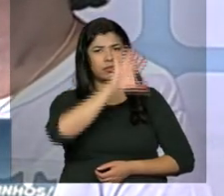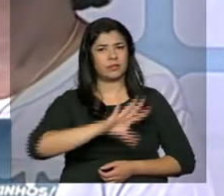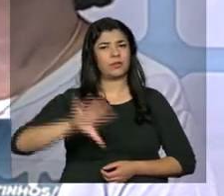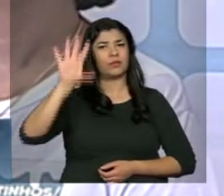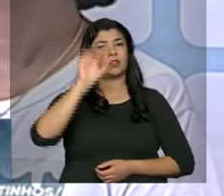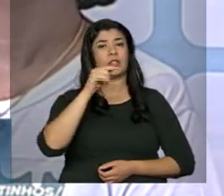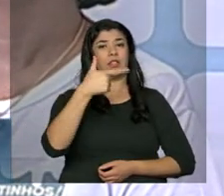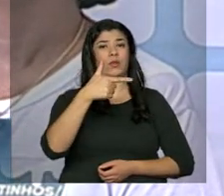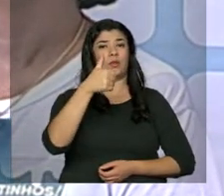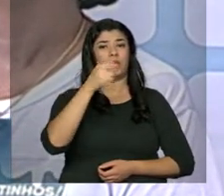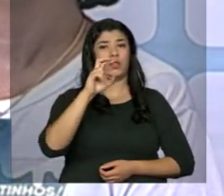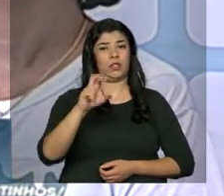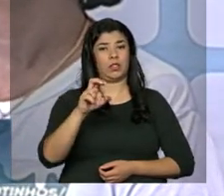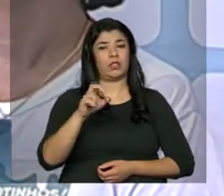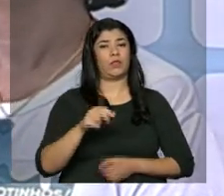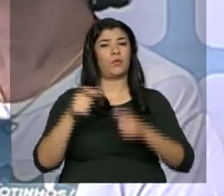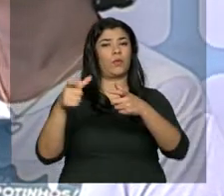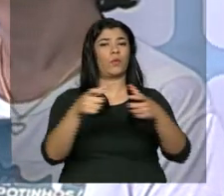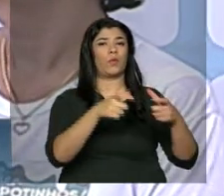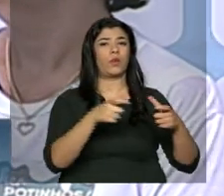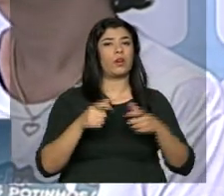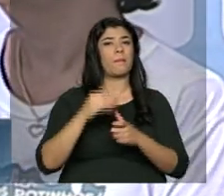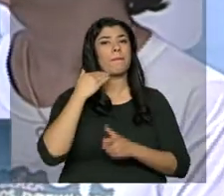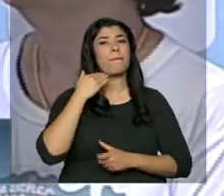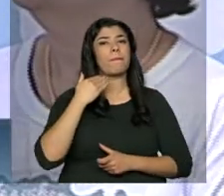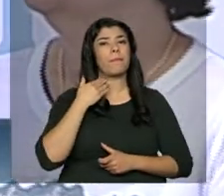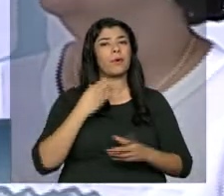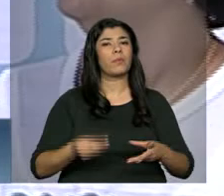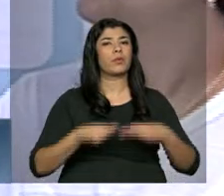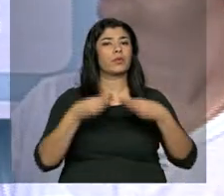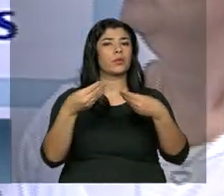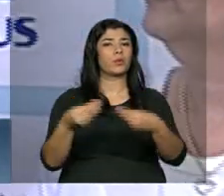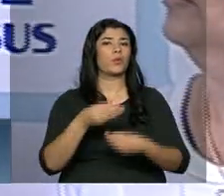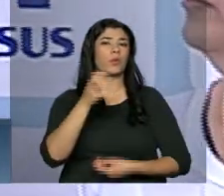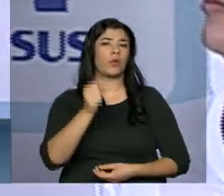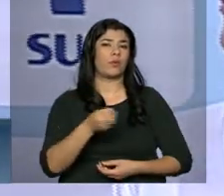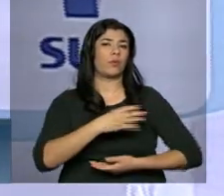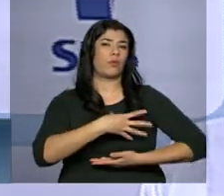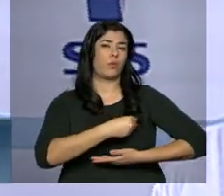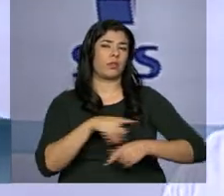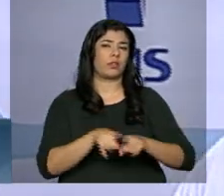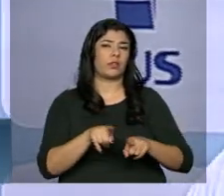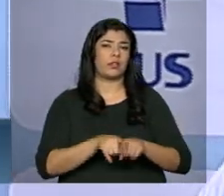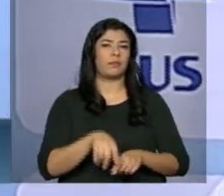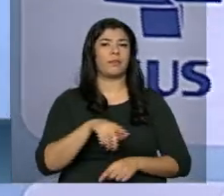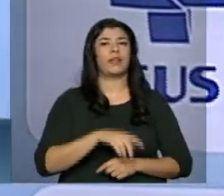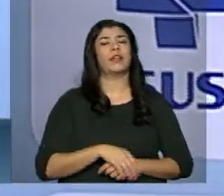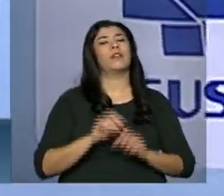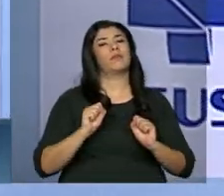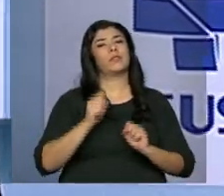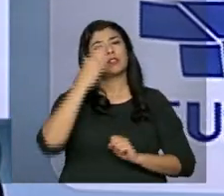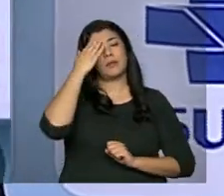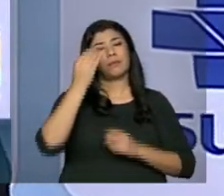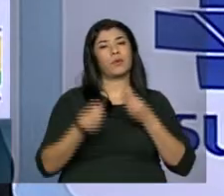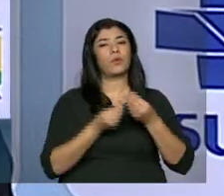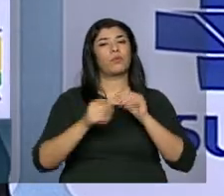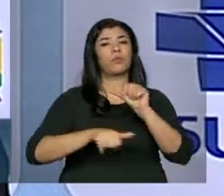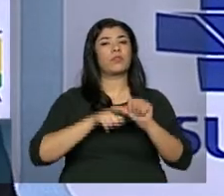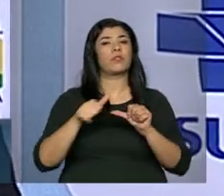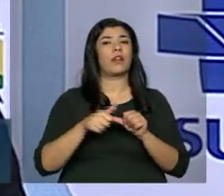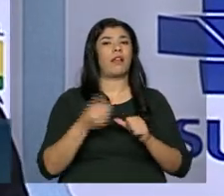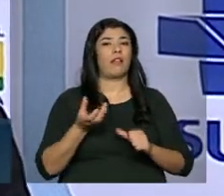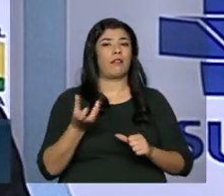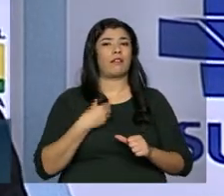215 bancos de leite, 147 postos de coleta. Para saber mais informações sobre como se tornar uma